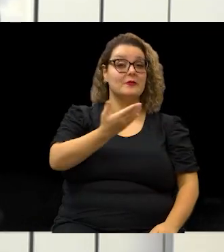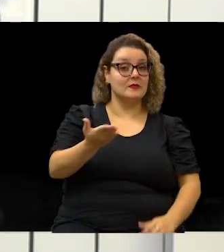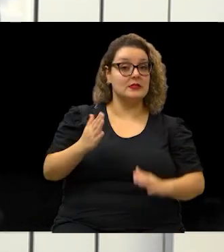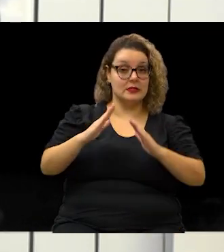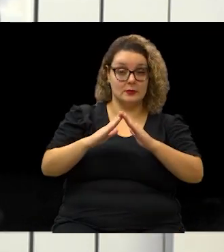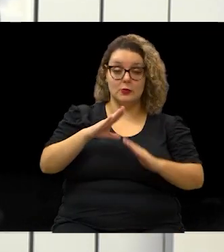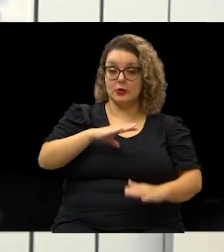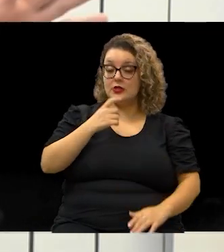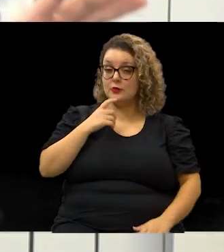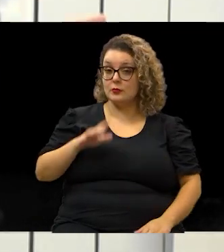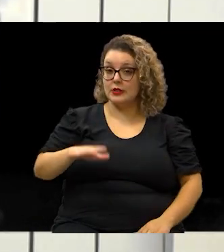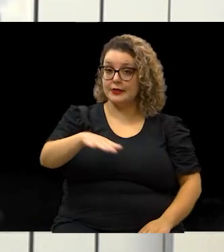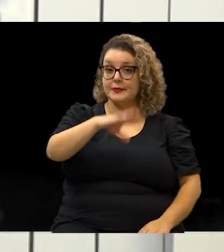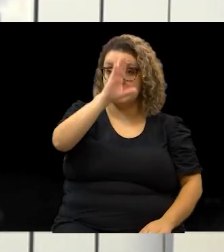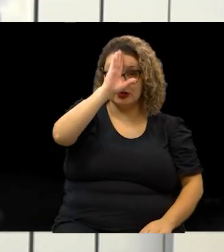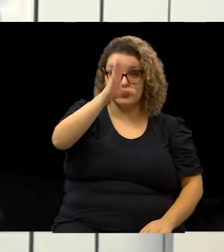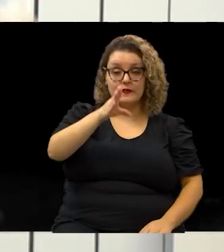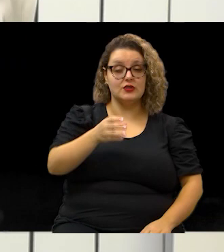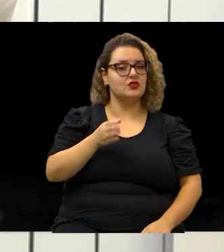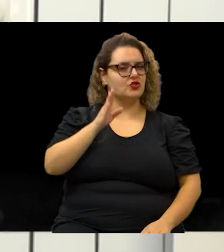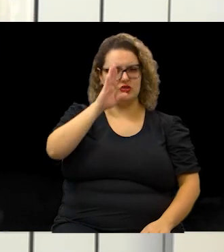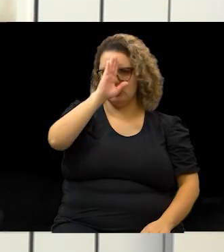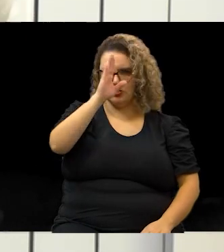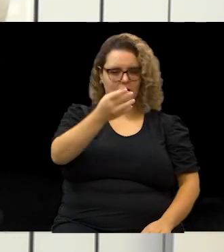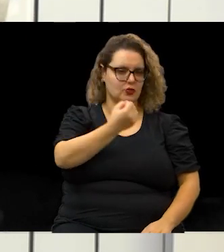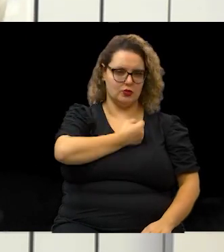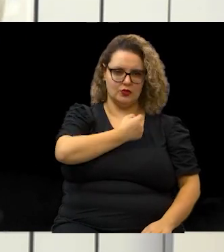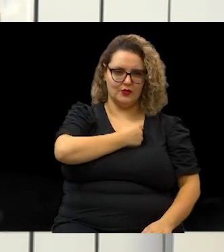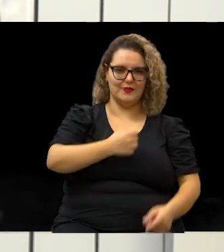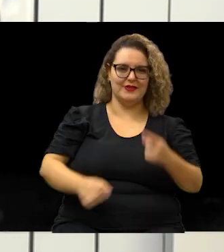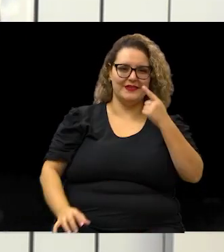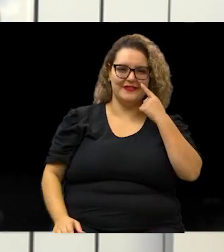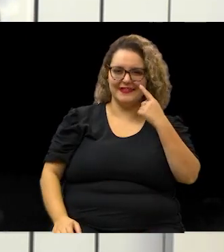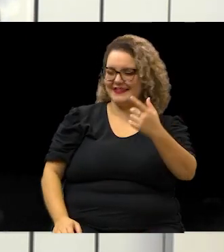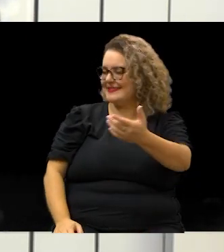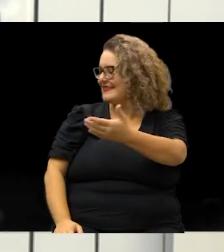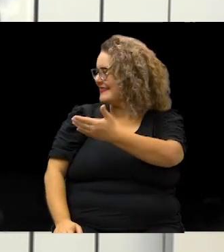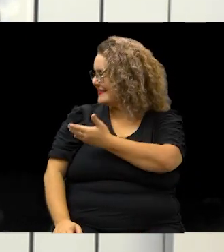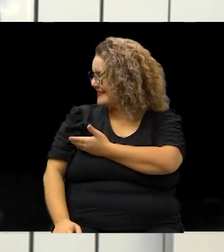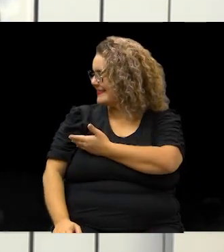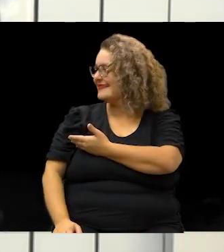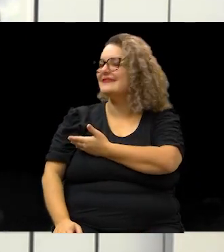nosso DDD. Para você que é de Campinas e região, pode ir direto no